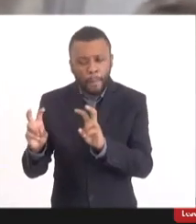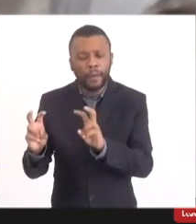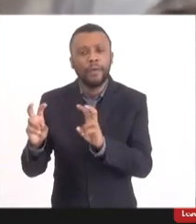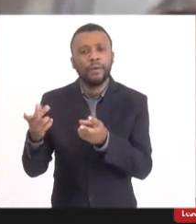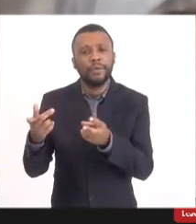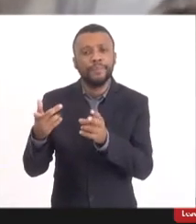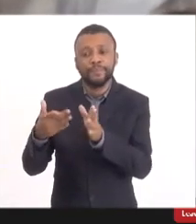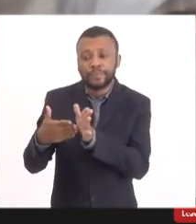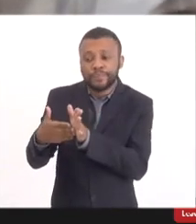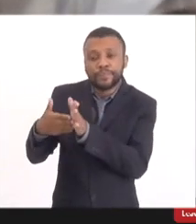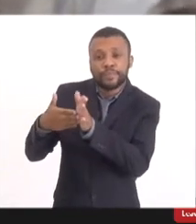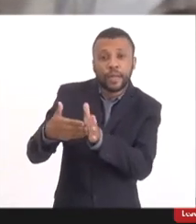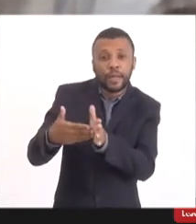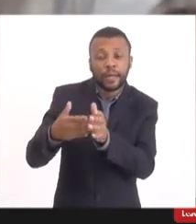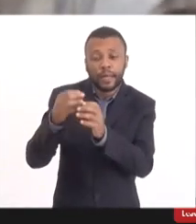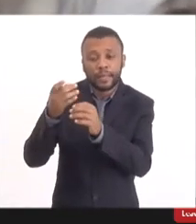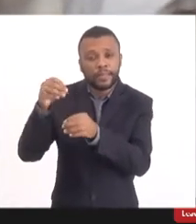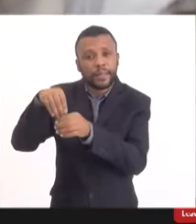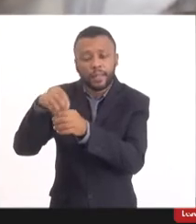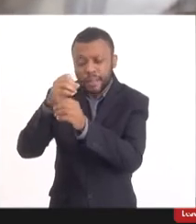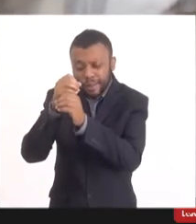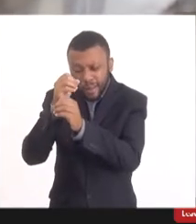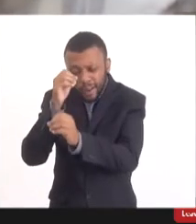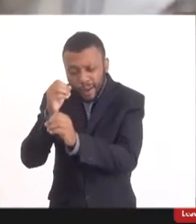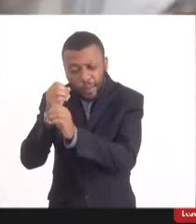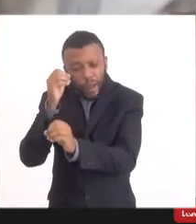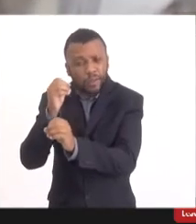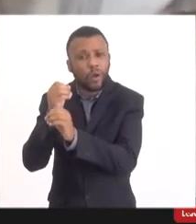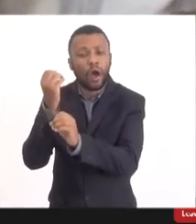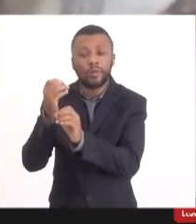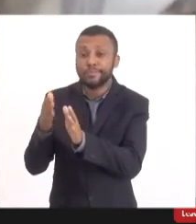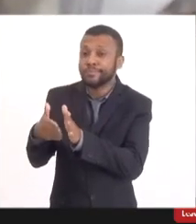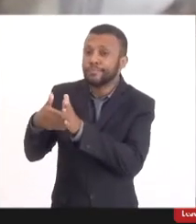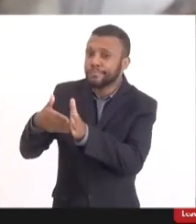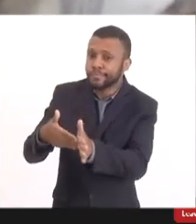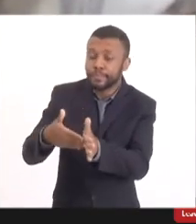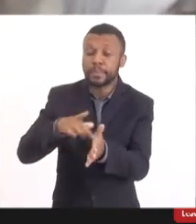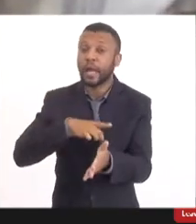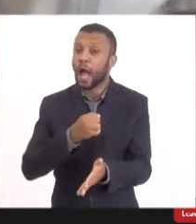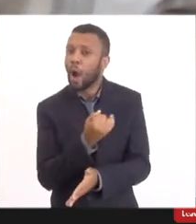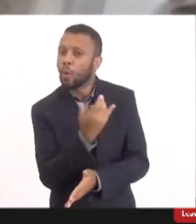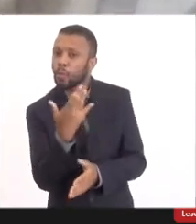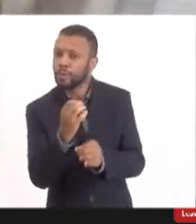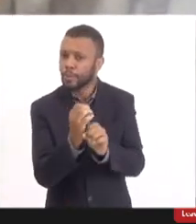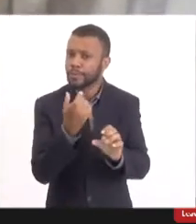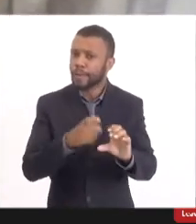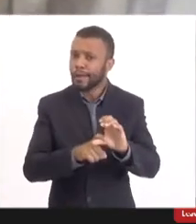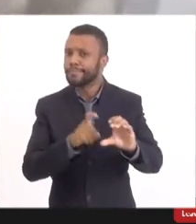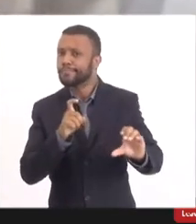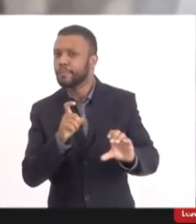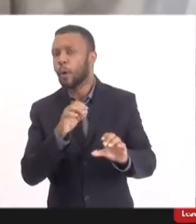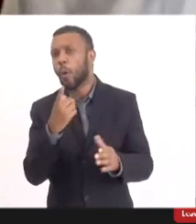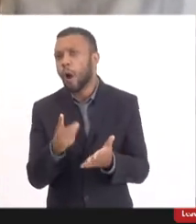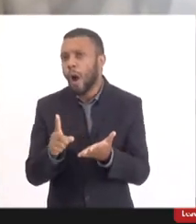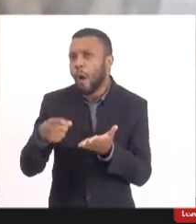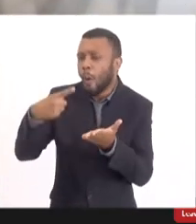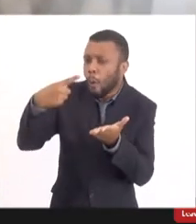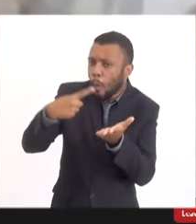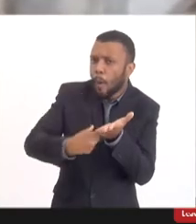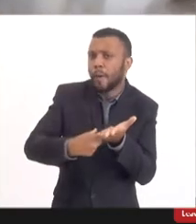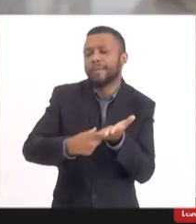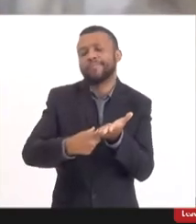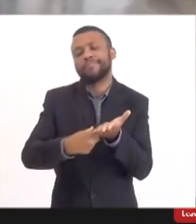idoneidade desses laboratórios. São laboratórios que não têm compromisso com os países, com todos os países, filiados à OMS, principalmente.